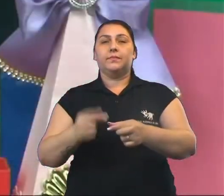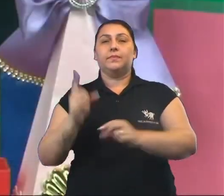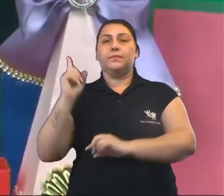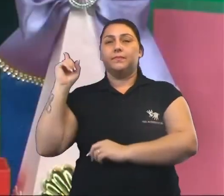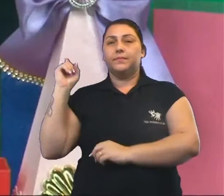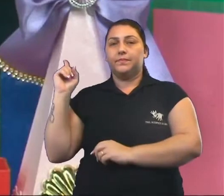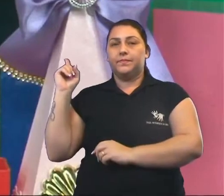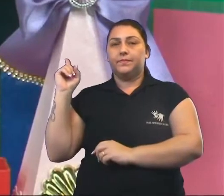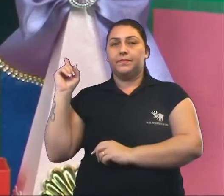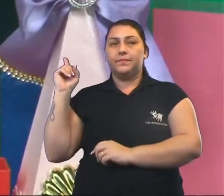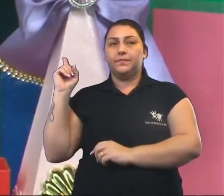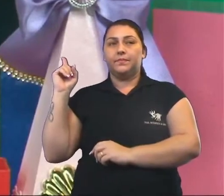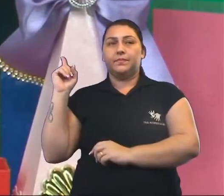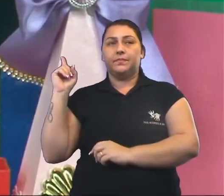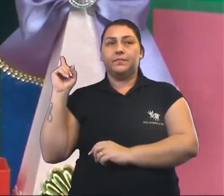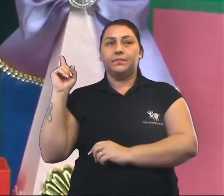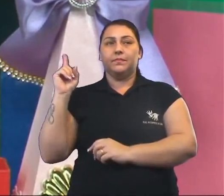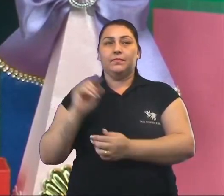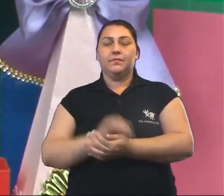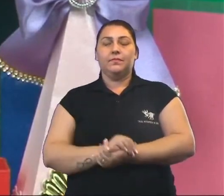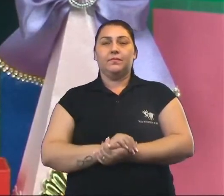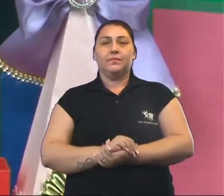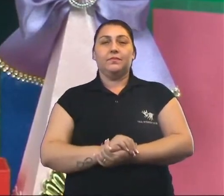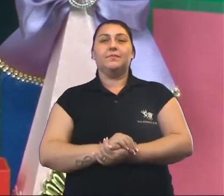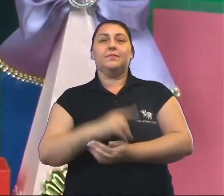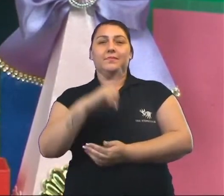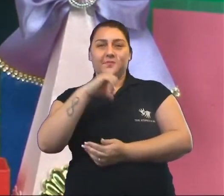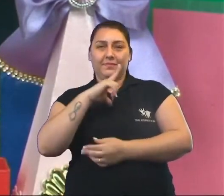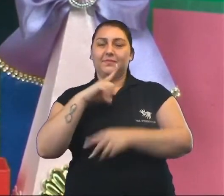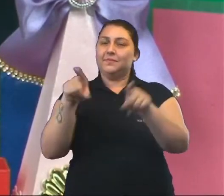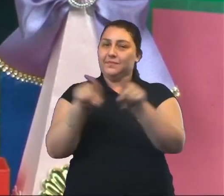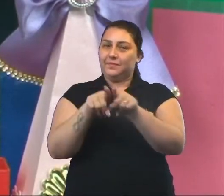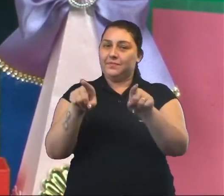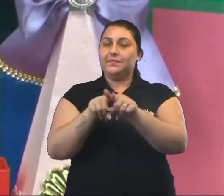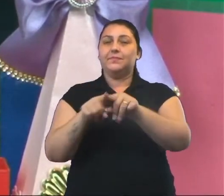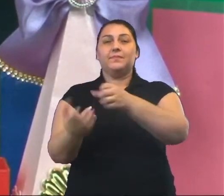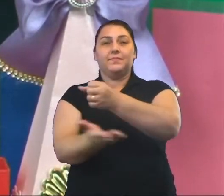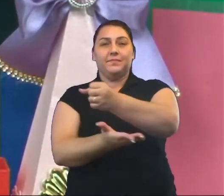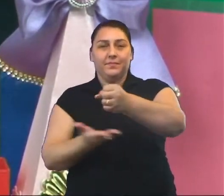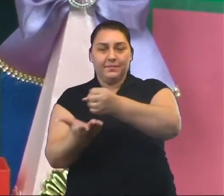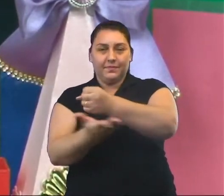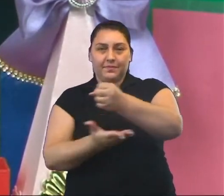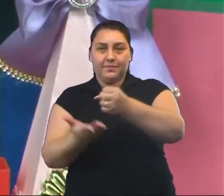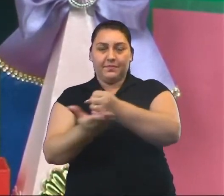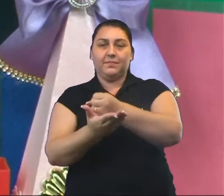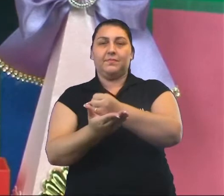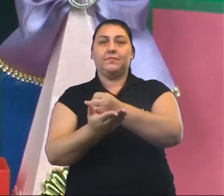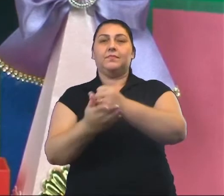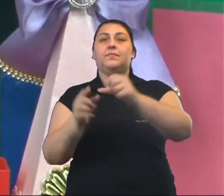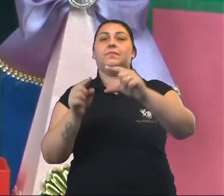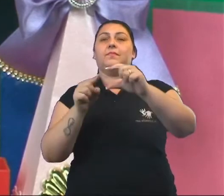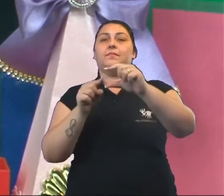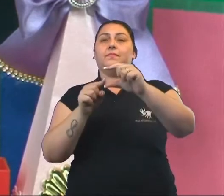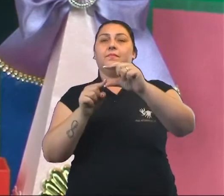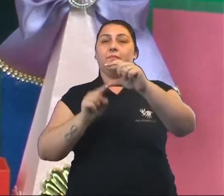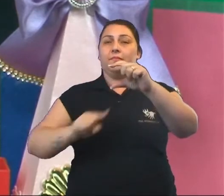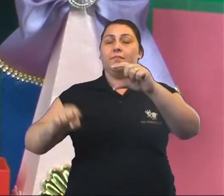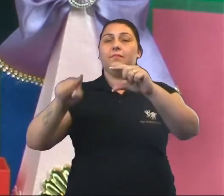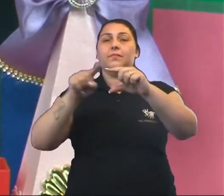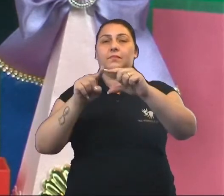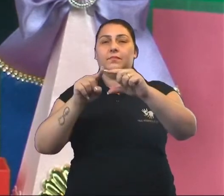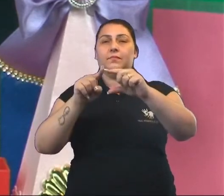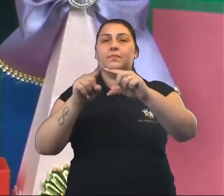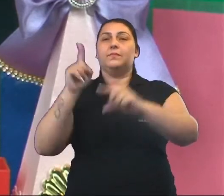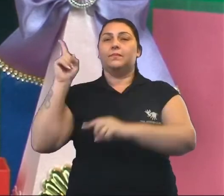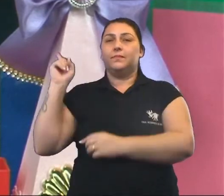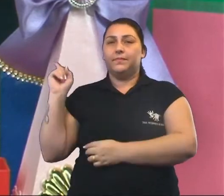Este aqui é o cone. E o cone, ele também possui uma base circular. E aqui está ela.